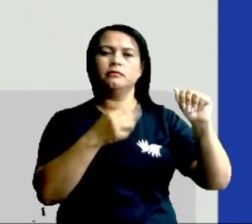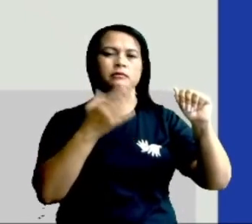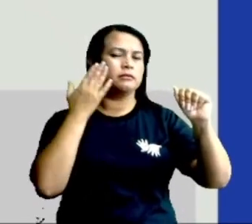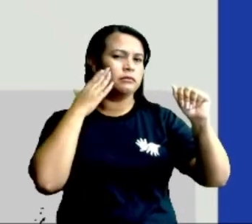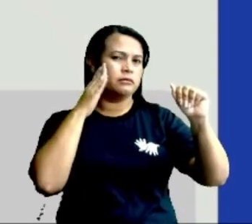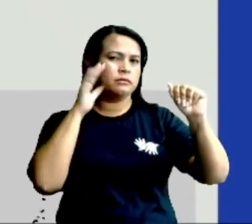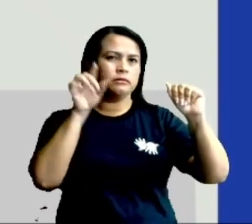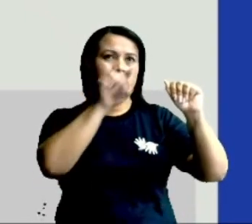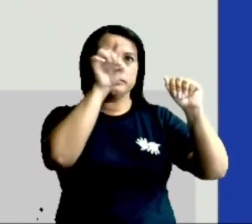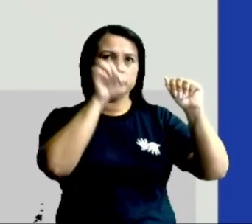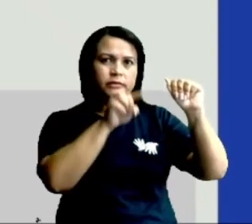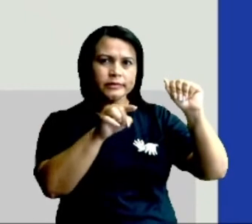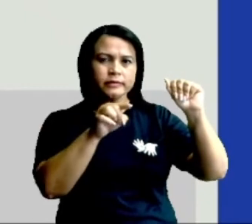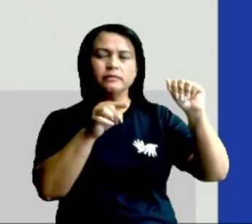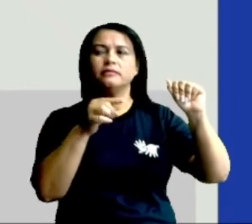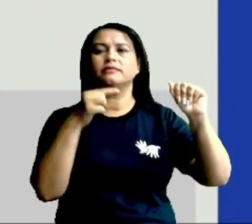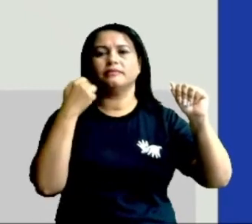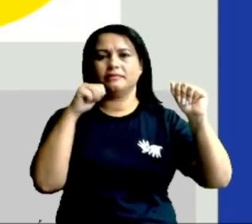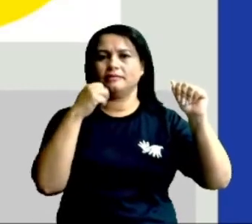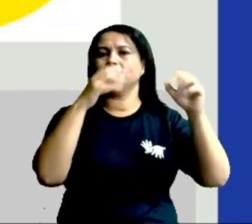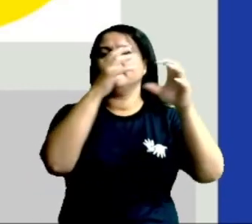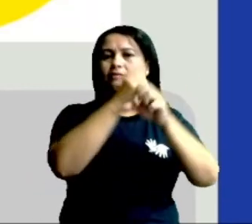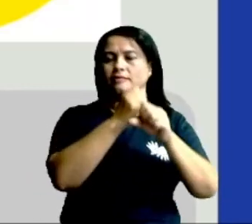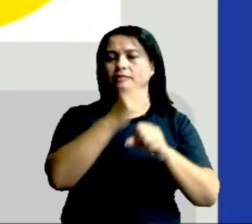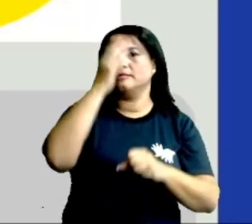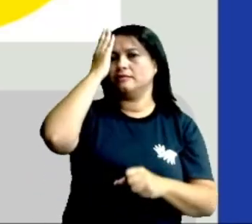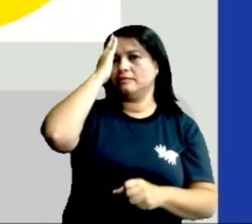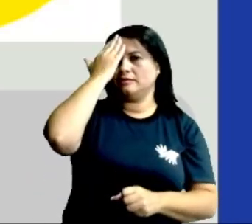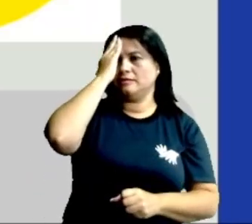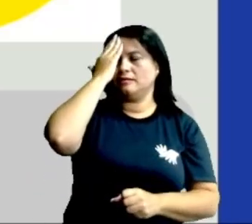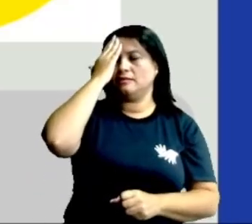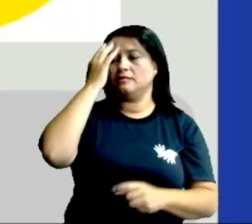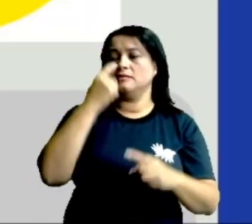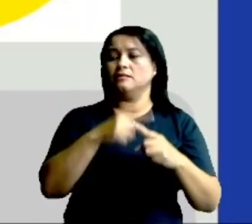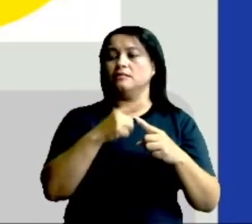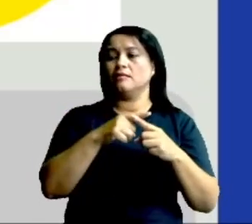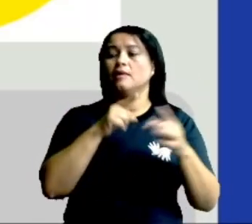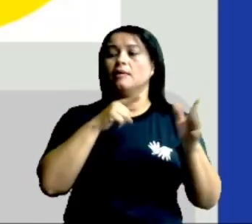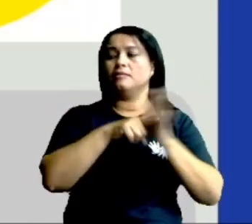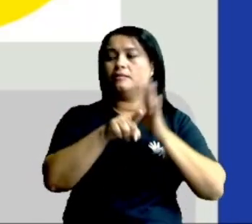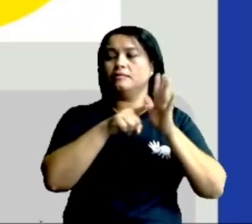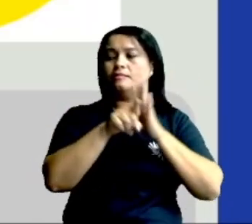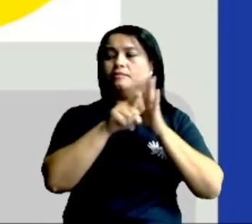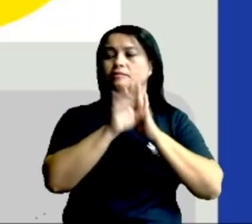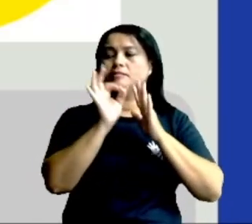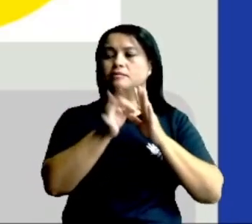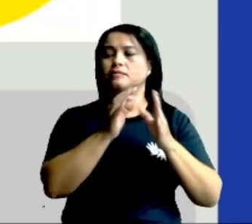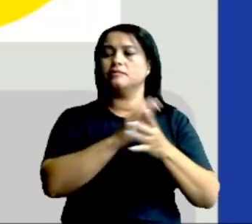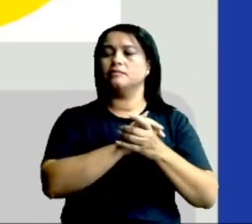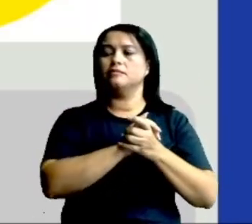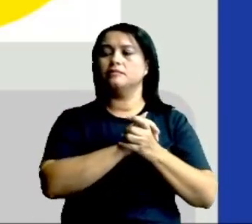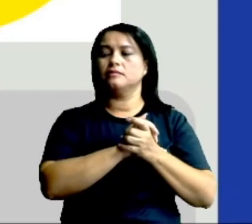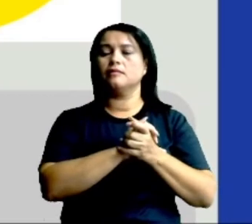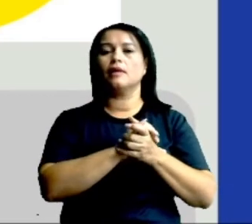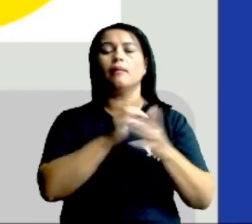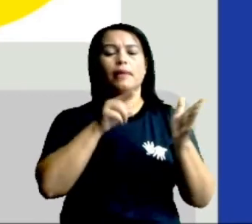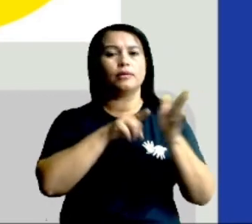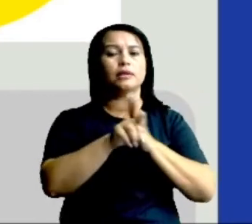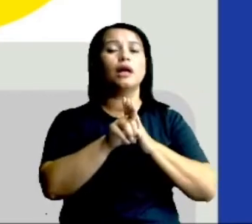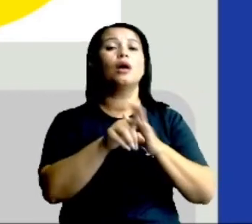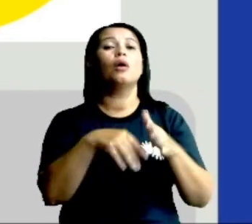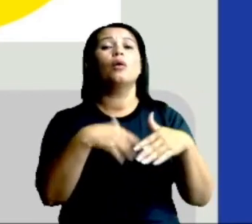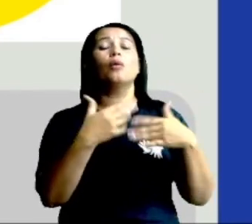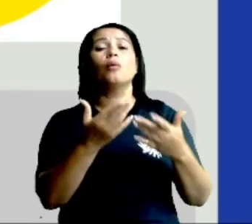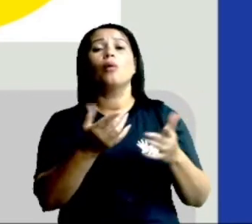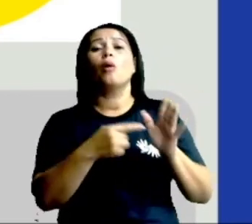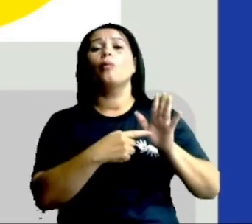Qual é a área do círculo? Eu não sei quem é a área do círculo. Até porque é o que ele está pedindo no enunciado. Determine a